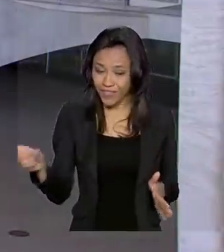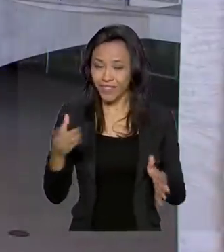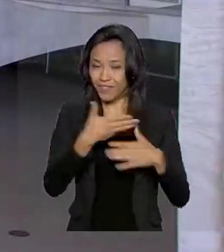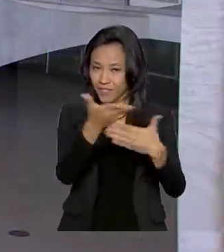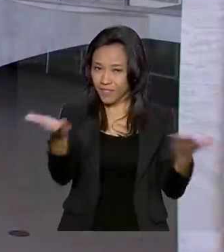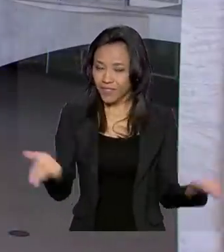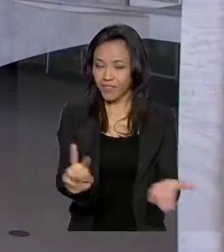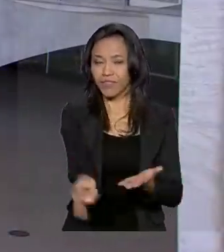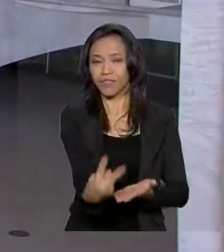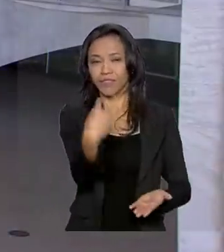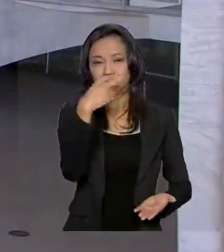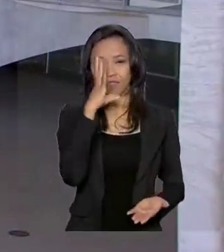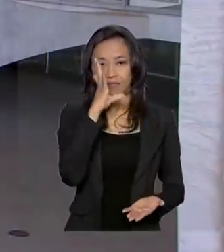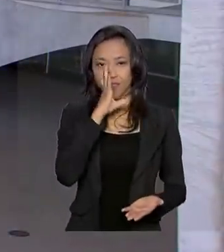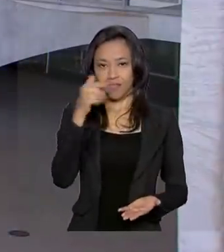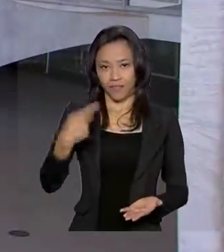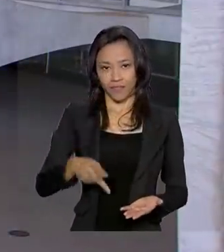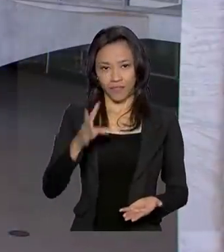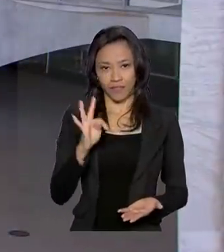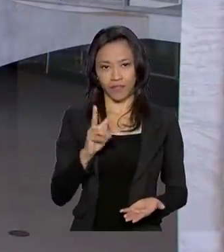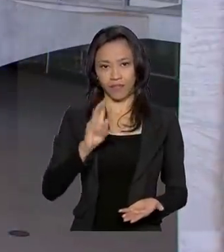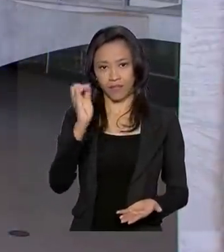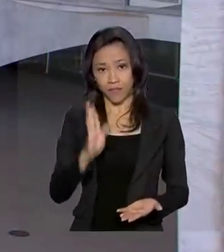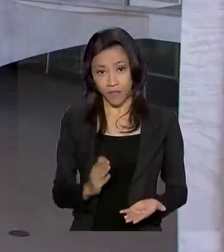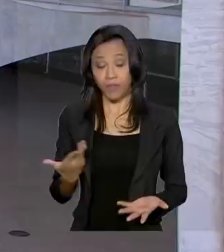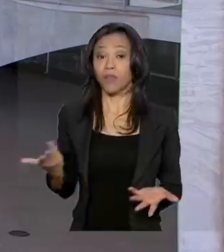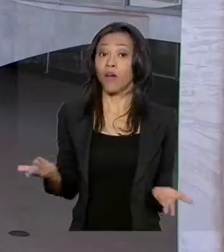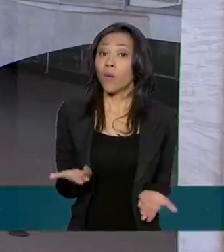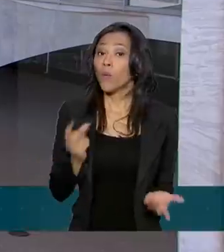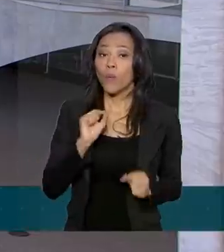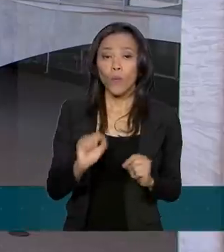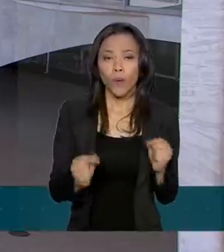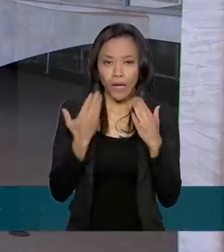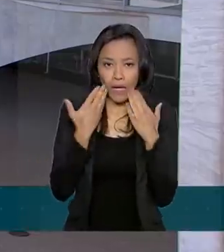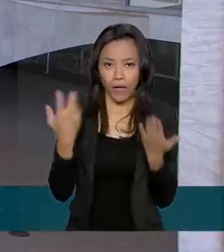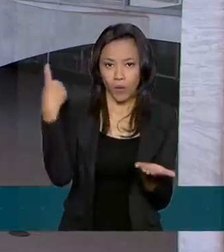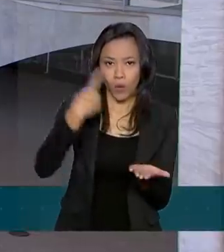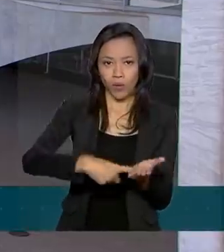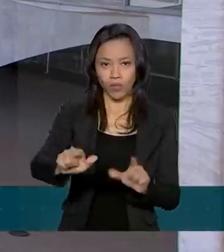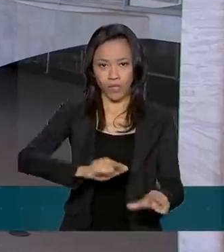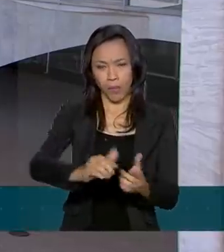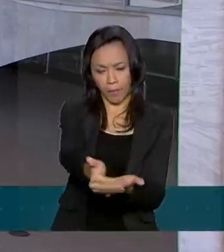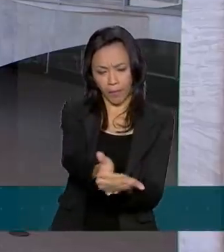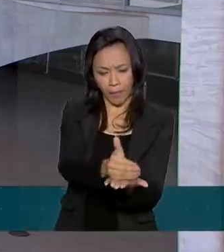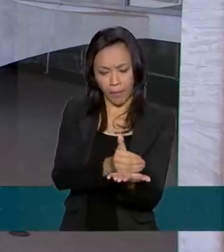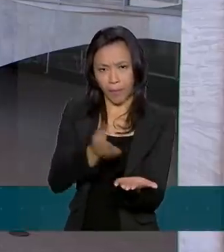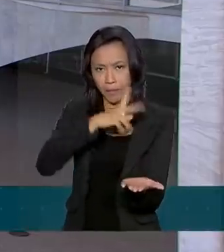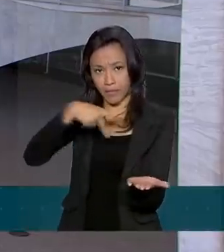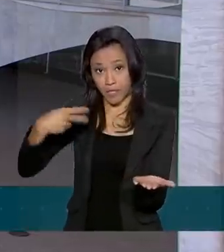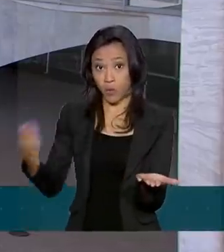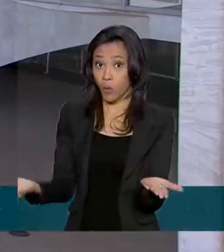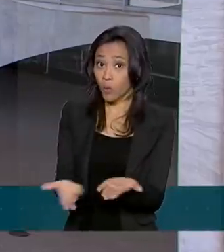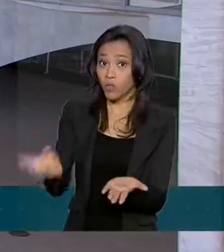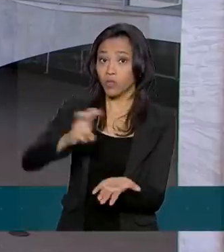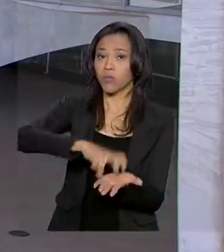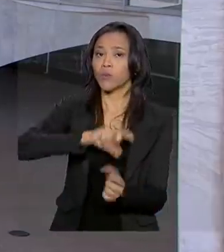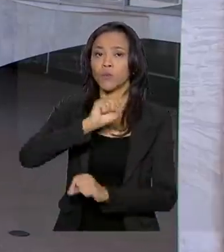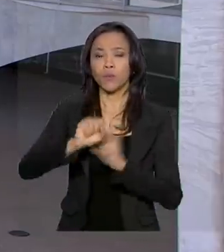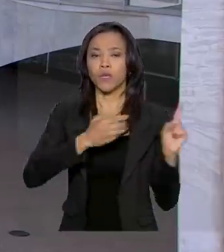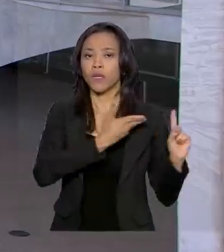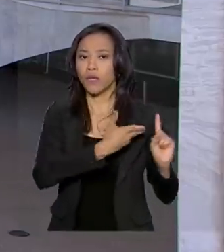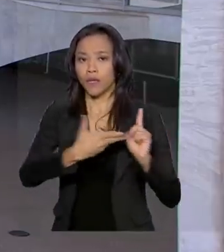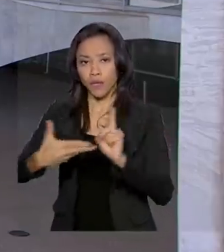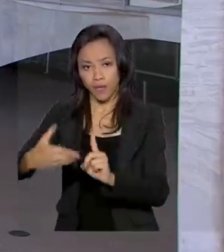você que acompanha a TV Brasil. Eu começo com a agenda do presidente aqui no Palácio do Planalto. Agora de manhã, ele recebe o ministro da Infraestrutura,